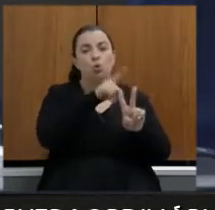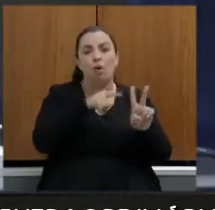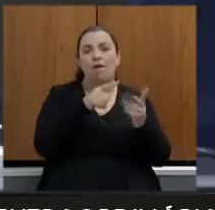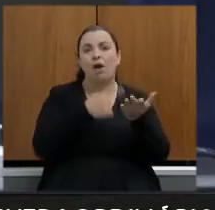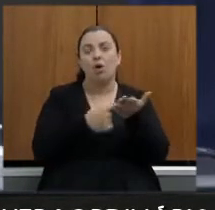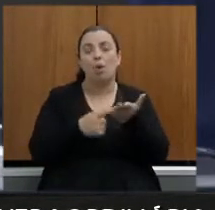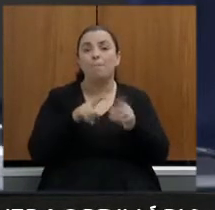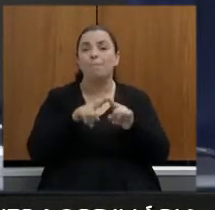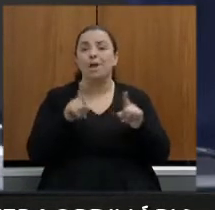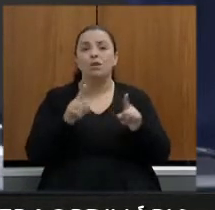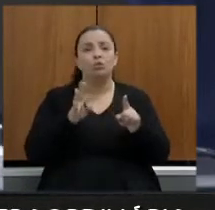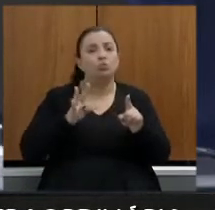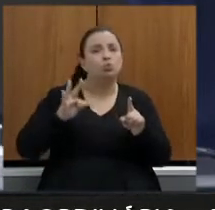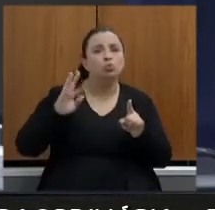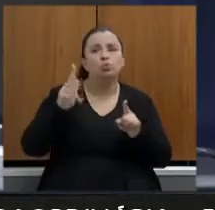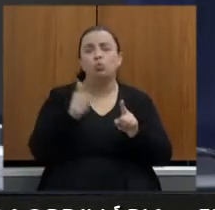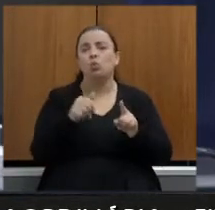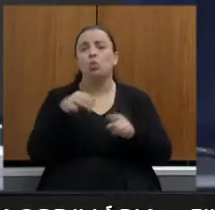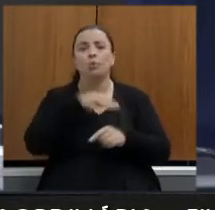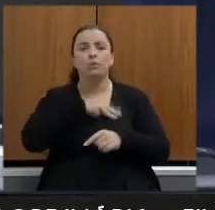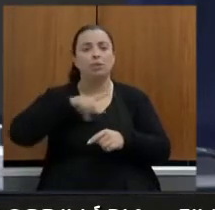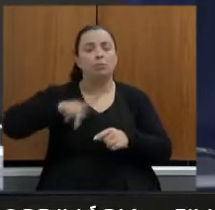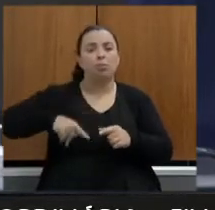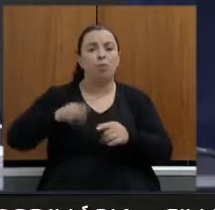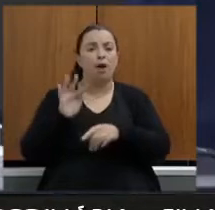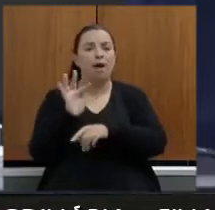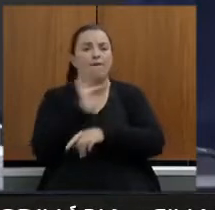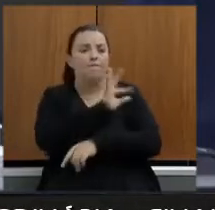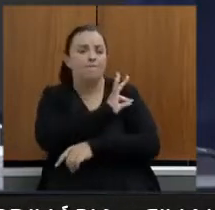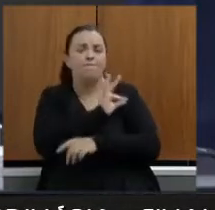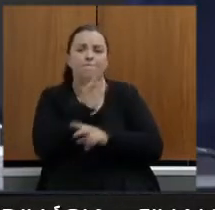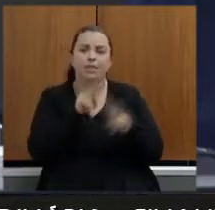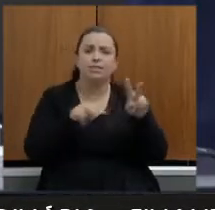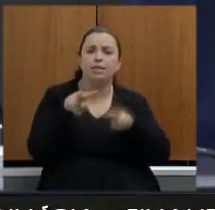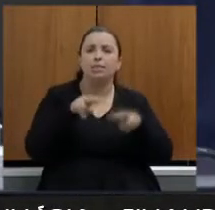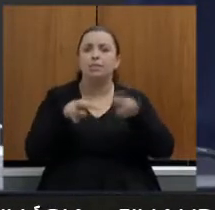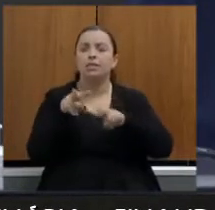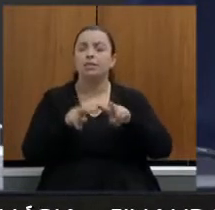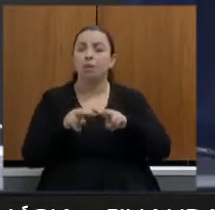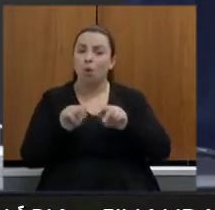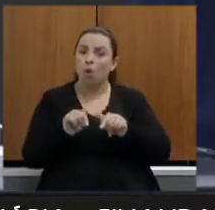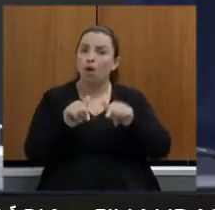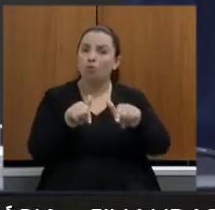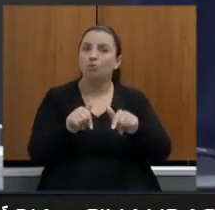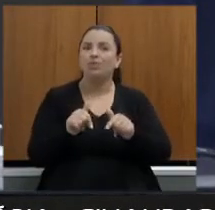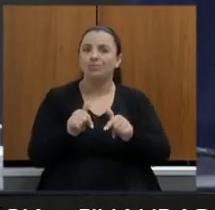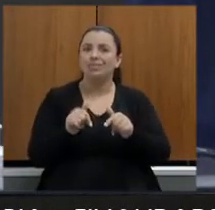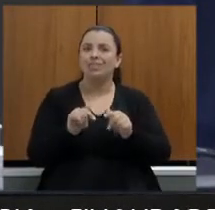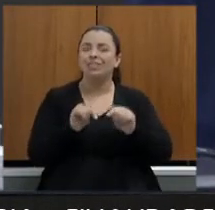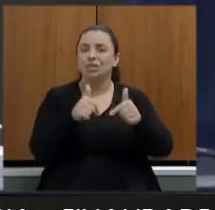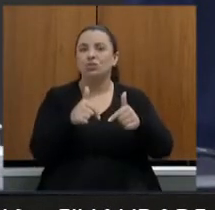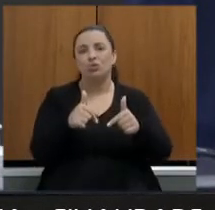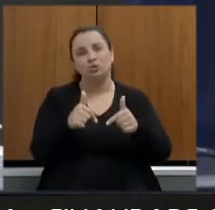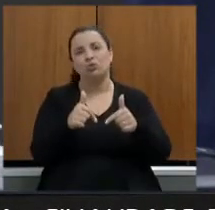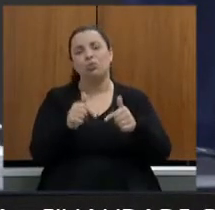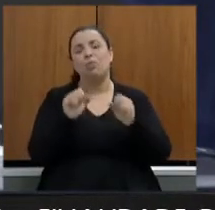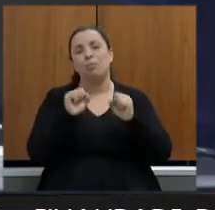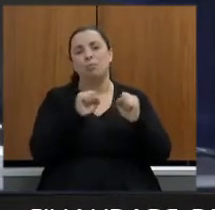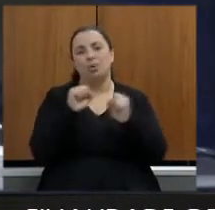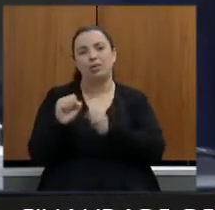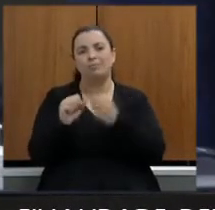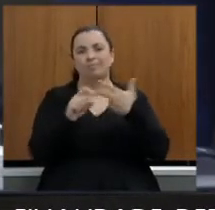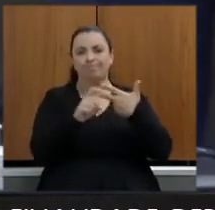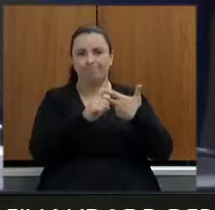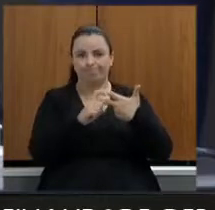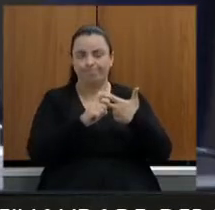muito atuante do Ministério Público nas ações também do Poder Executivo e o doutor Leonardo Maia se refere à